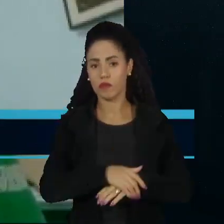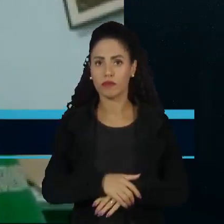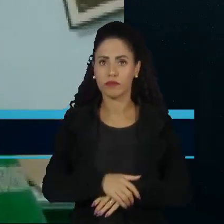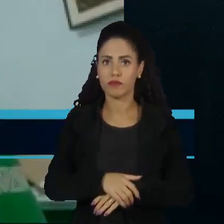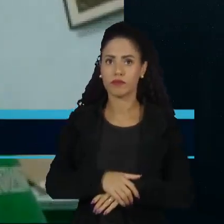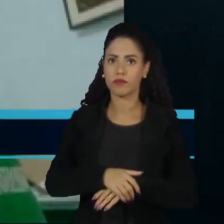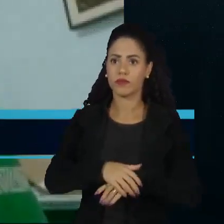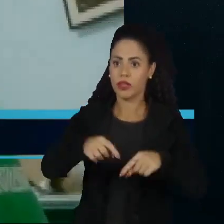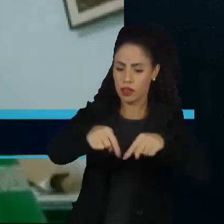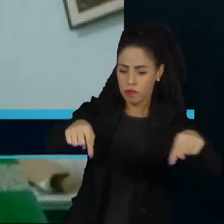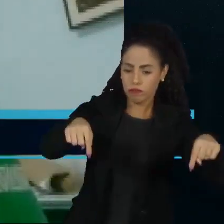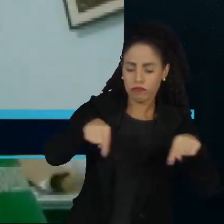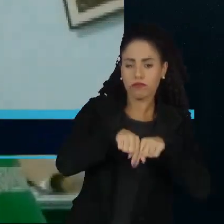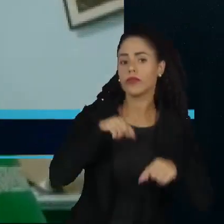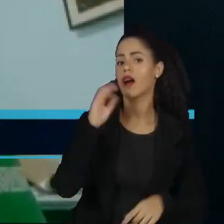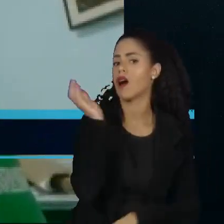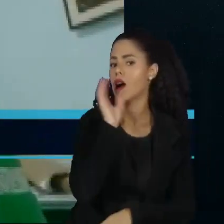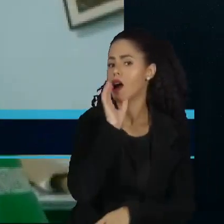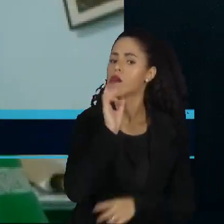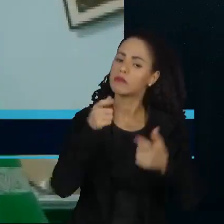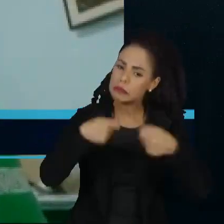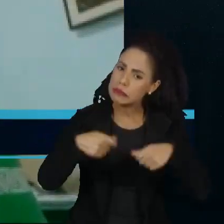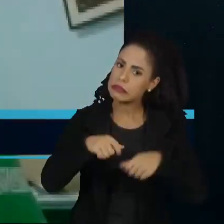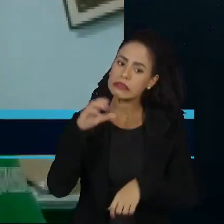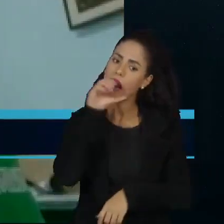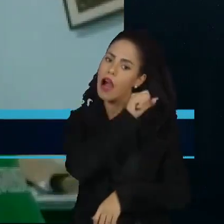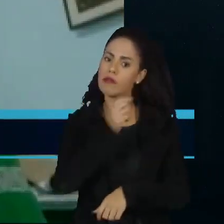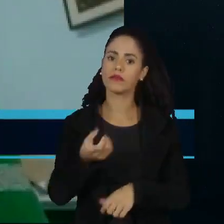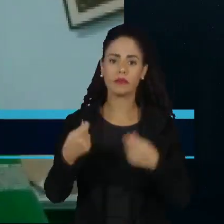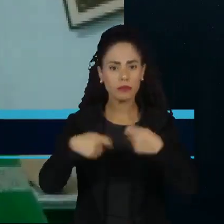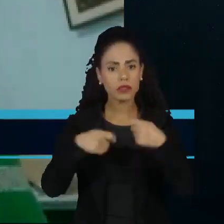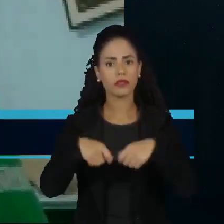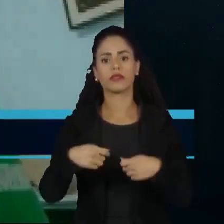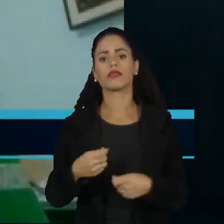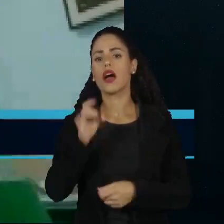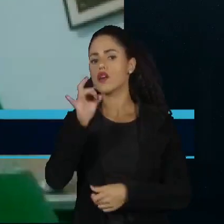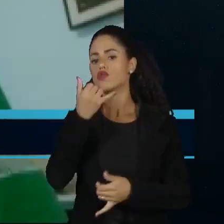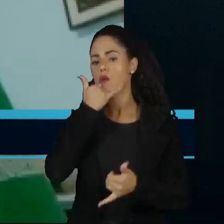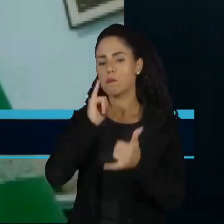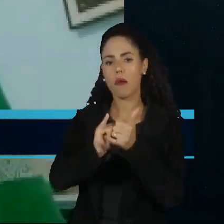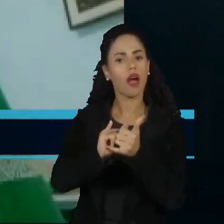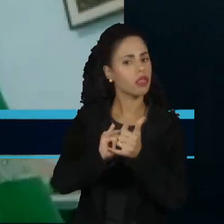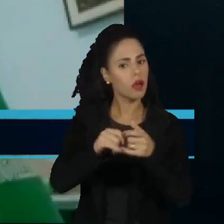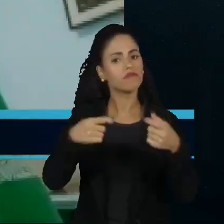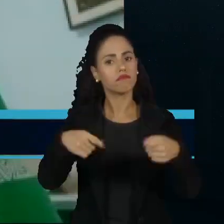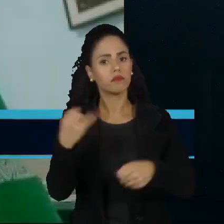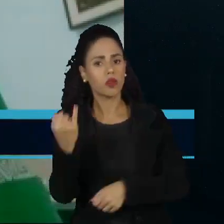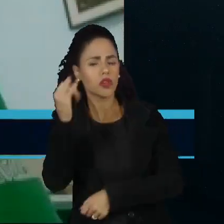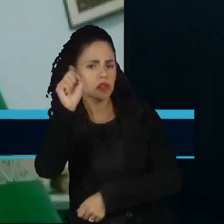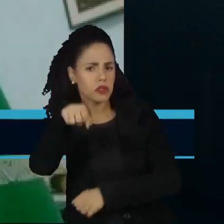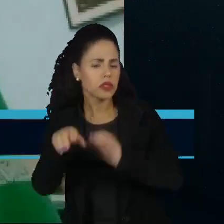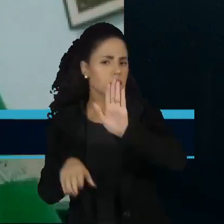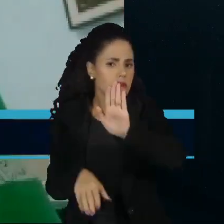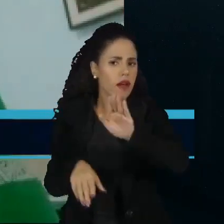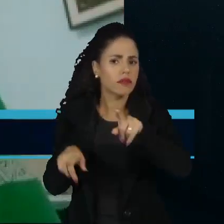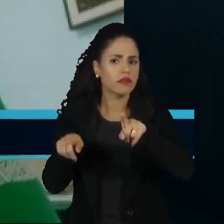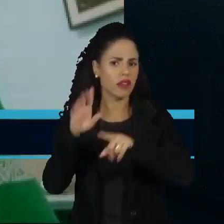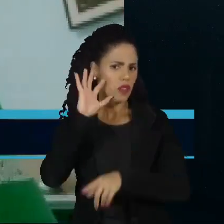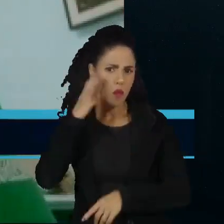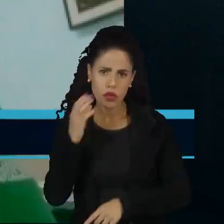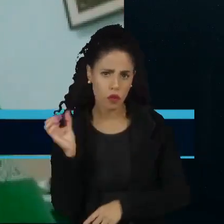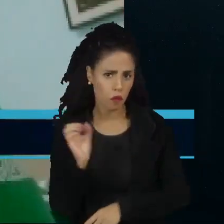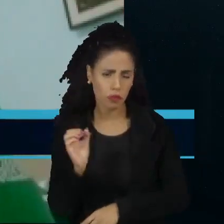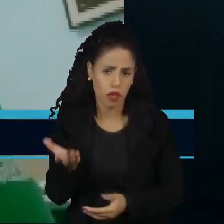indígenas é urgente para além desse pedido de desculpa, que foi importante politicamente, mas não resolve,